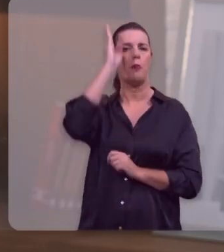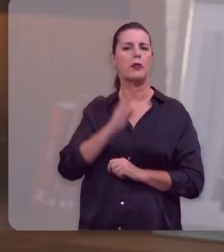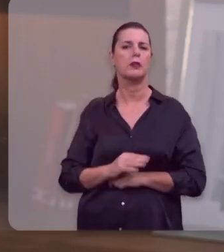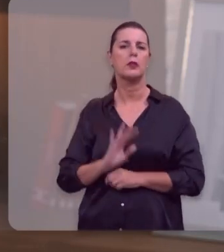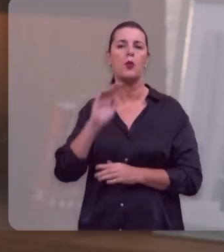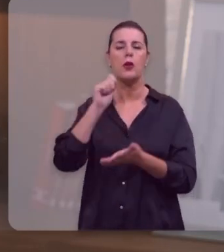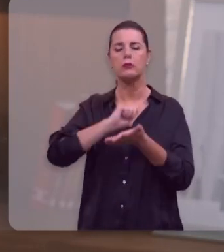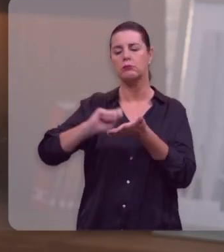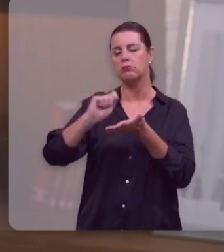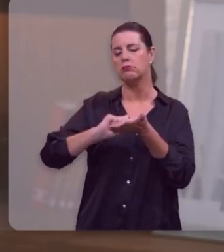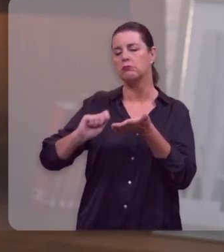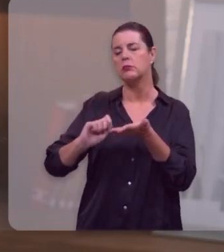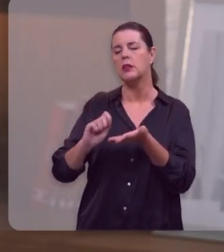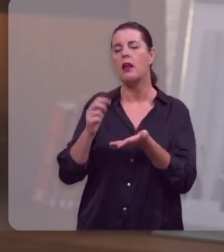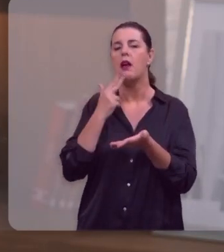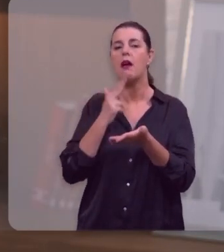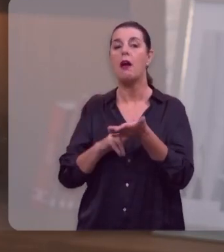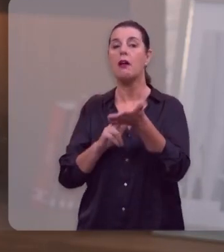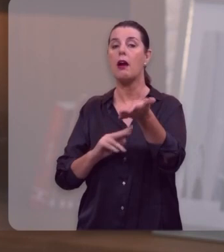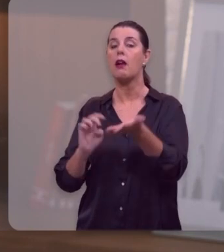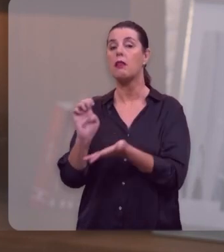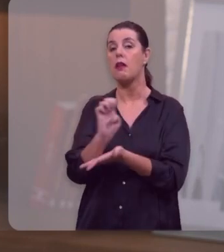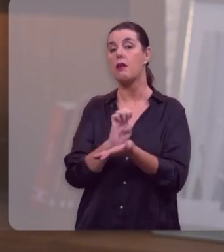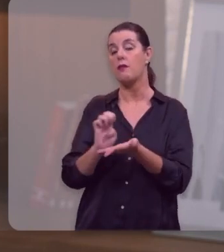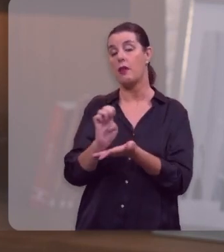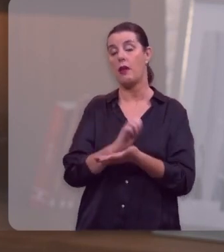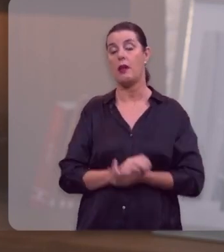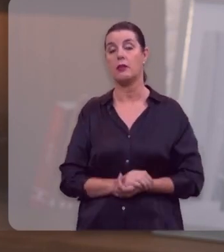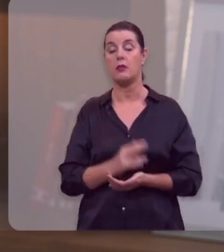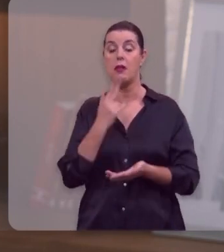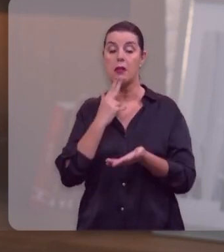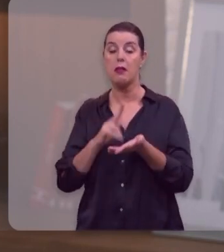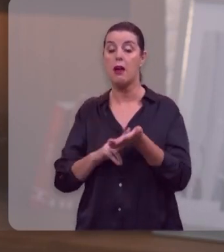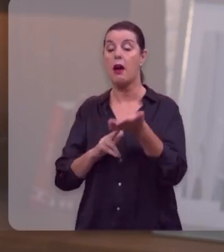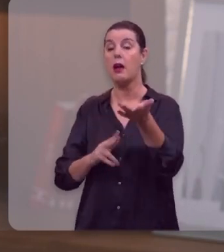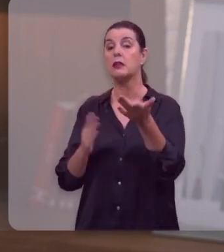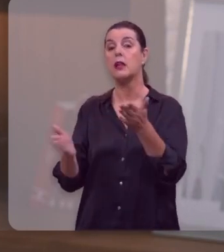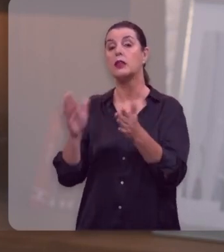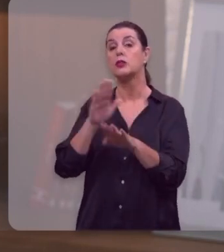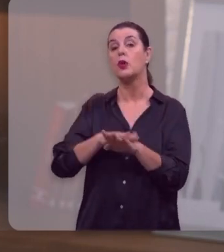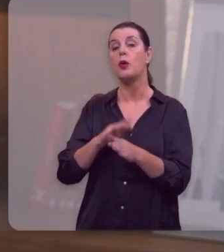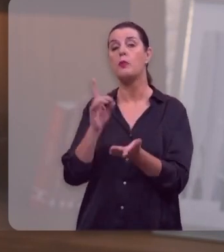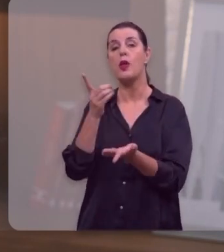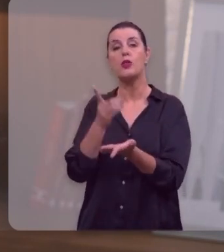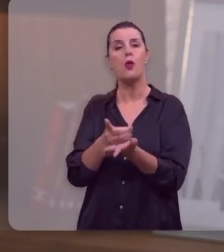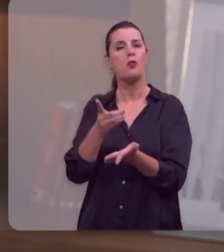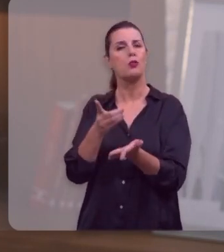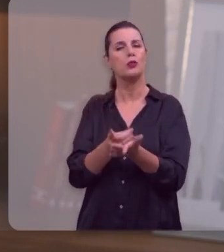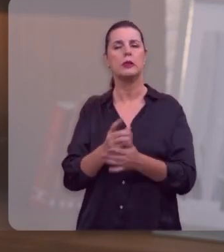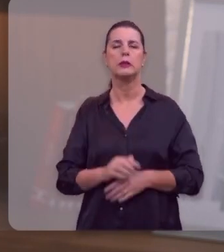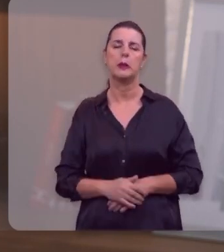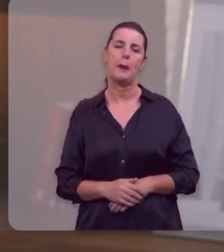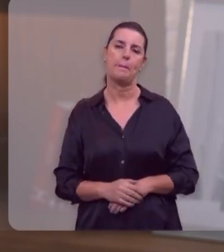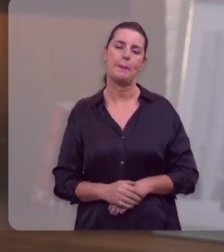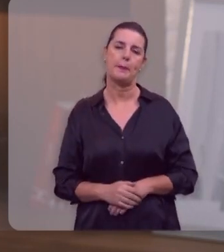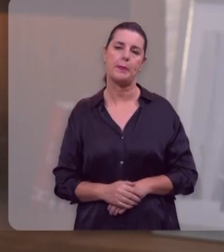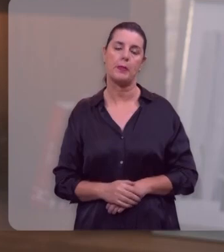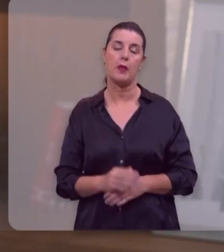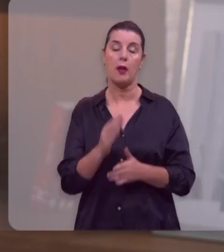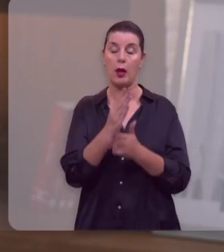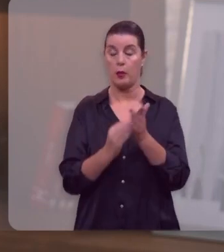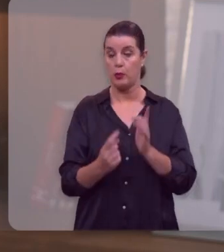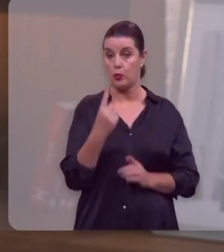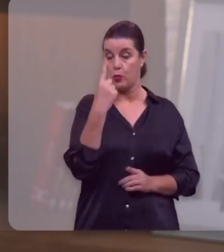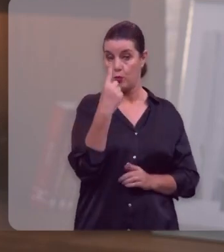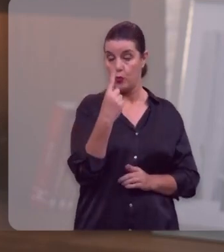carta aos Efésios. É a carta que trata da doutrina da igreja cristã. No capítulo